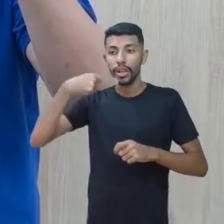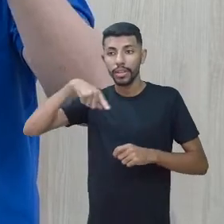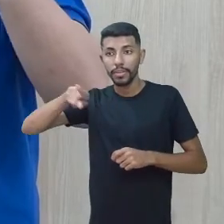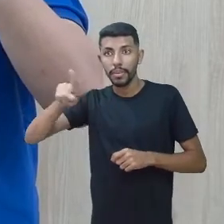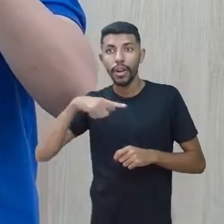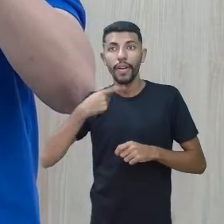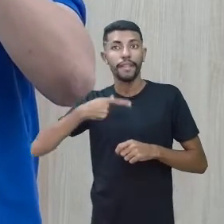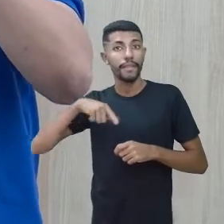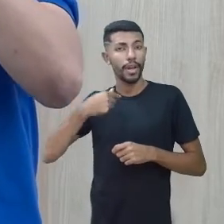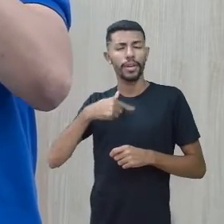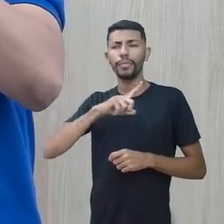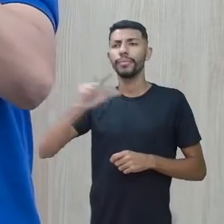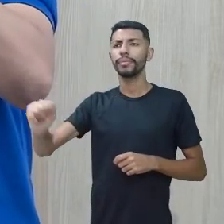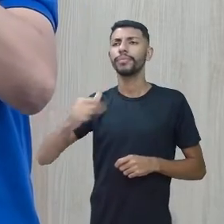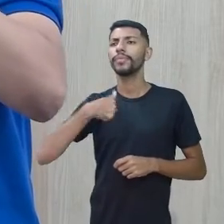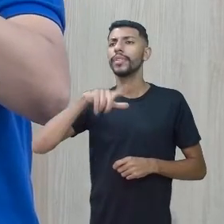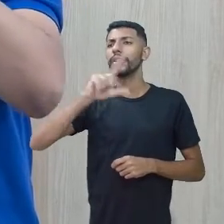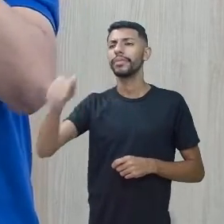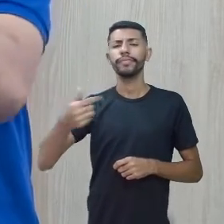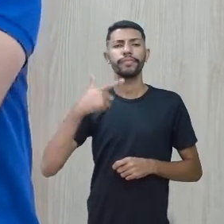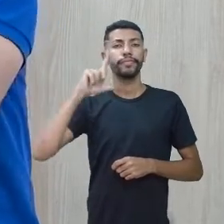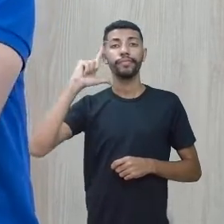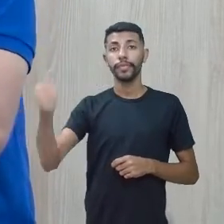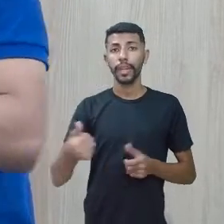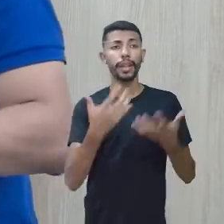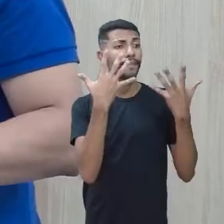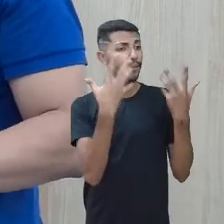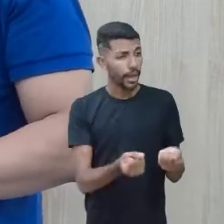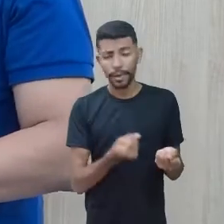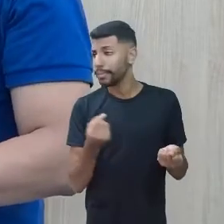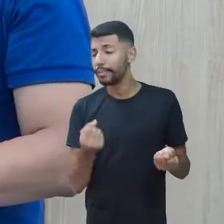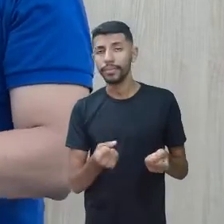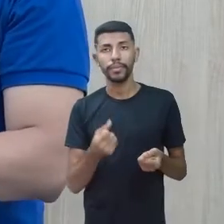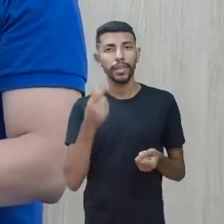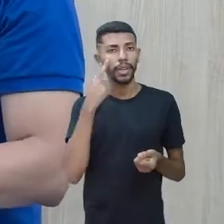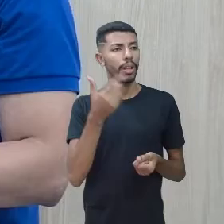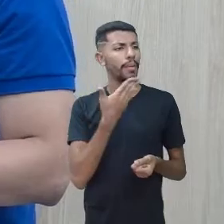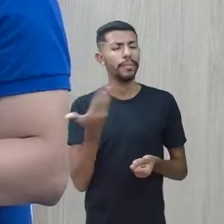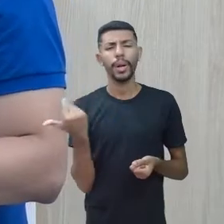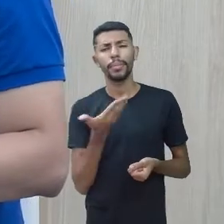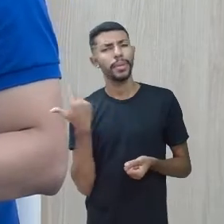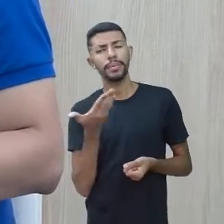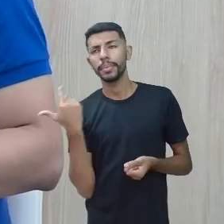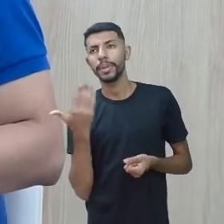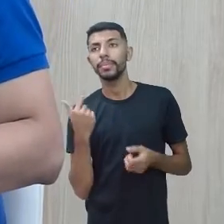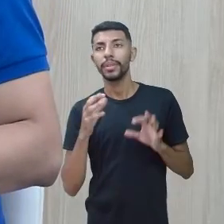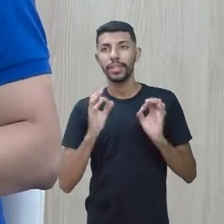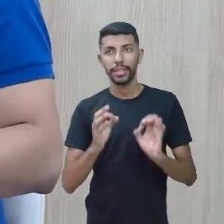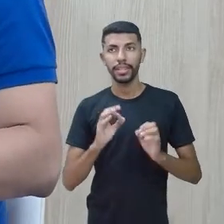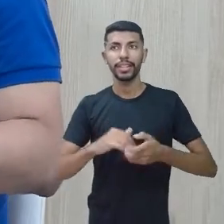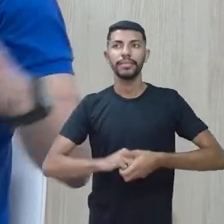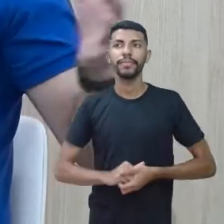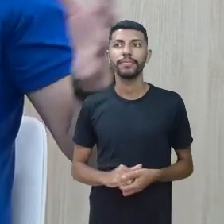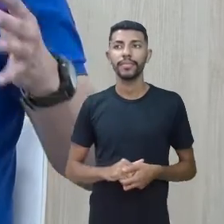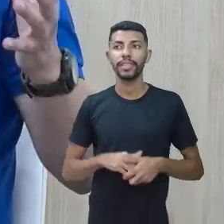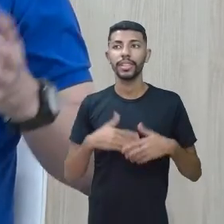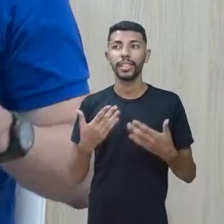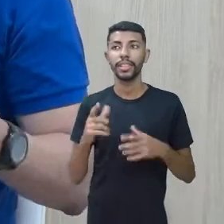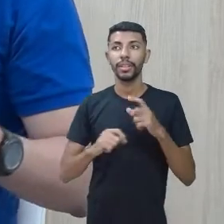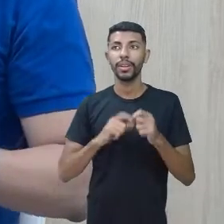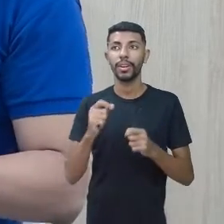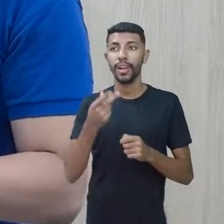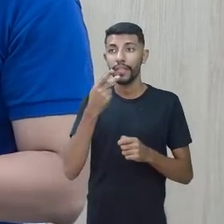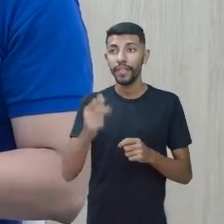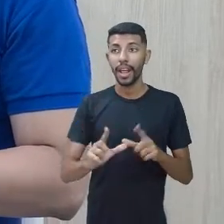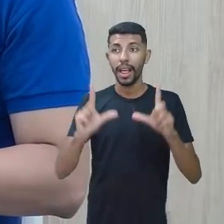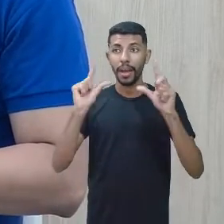vamos embora, vamos embora, bora. O pessoal hoje diz, bó, bó, bó, bó. Ou seja, a tendência é falar cada vez menos.